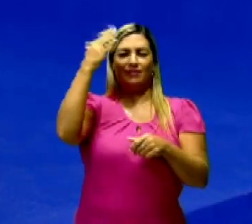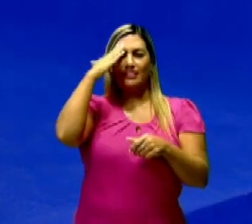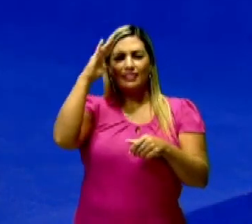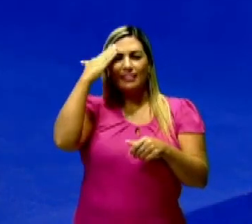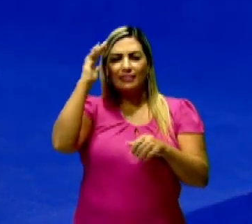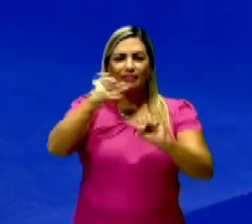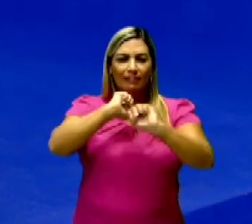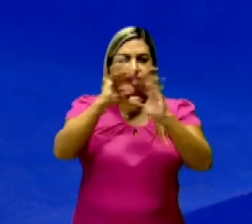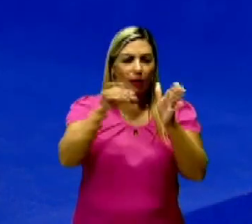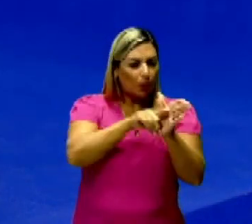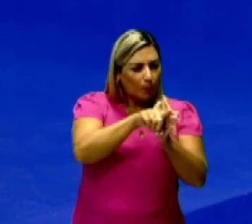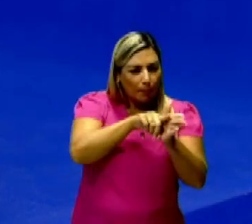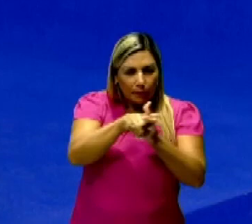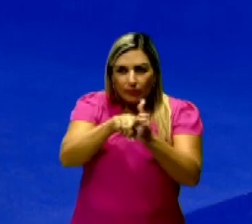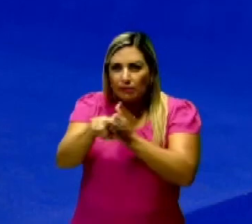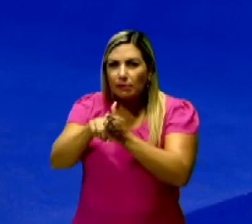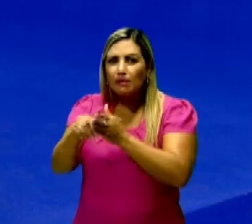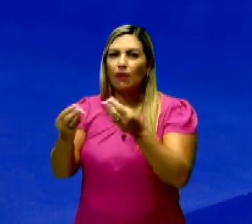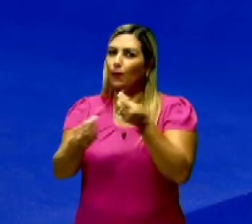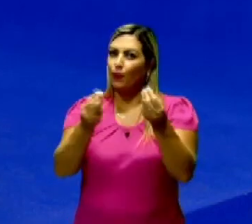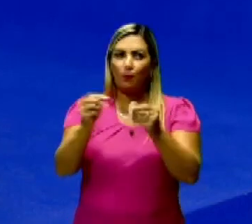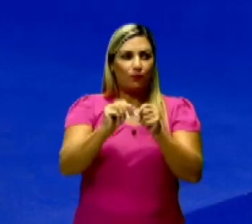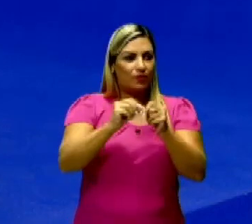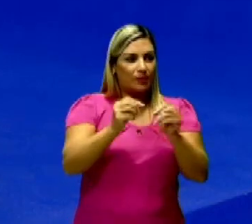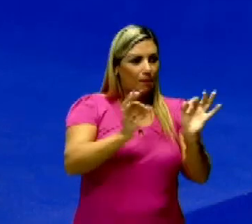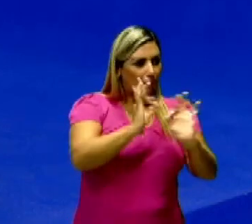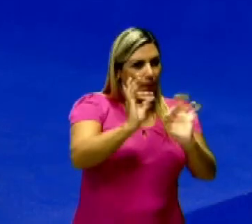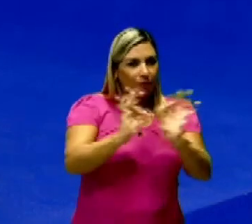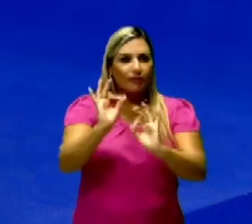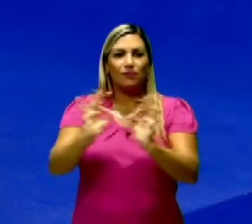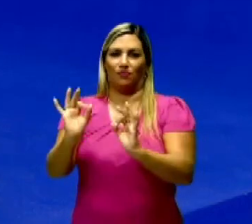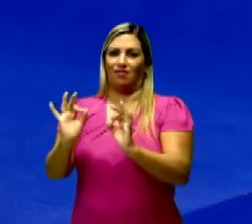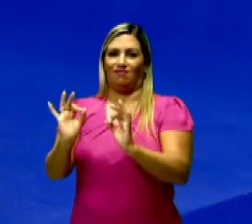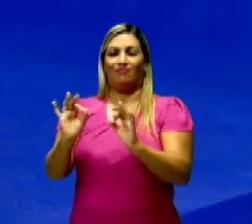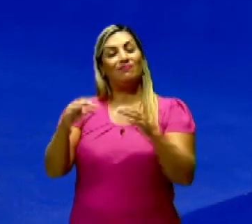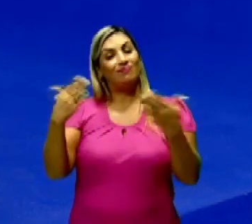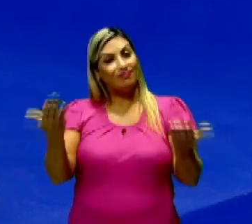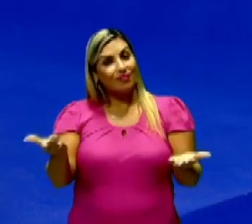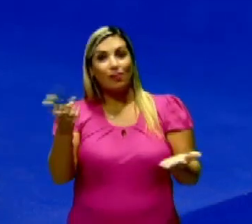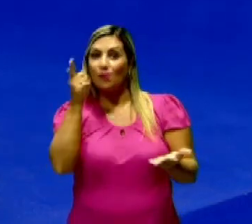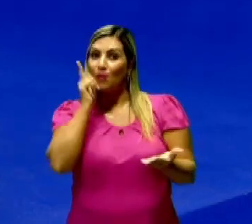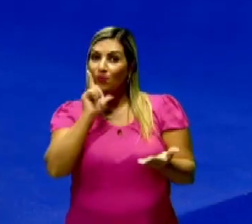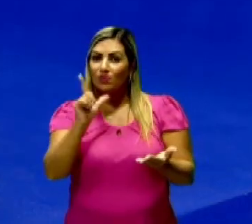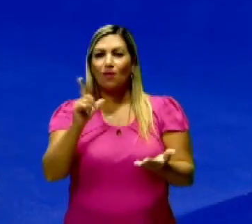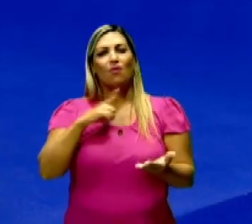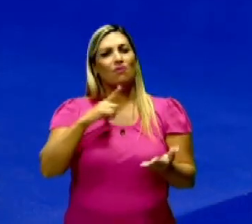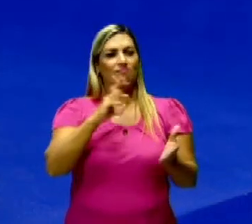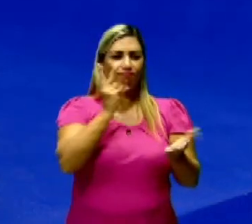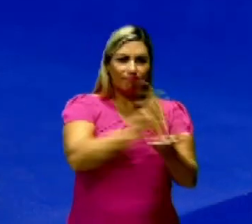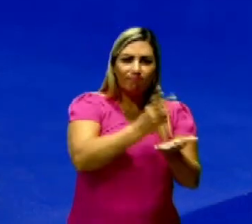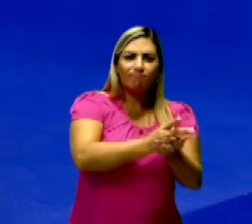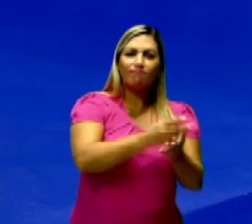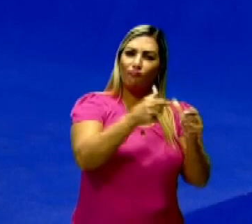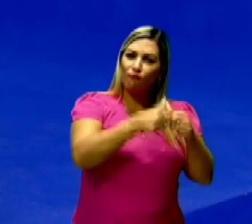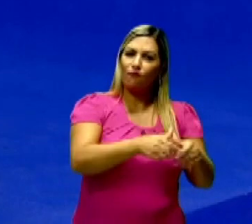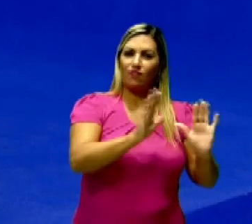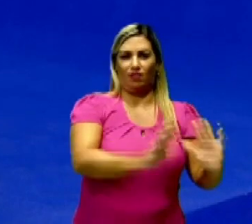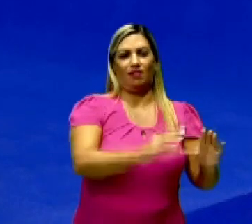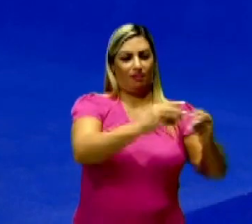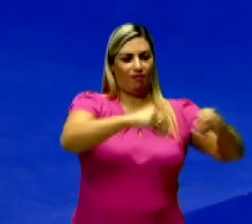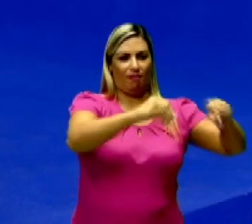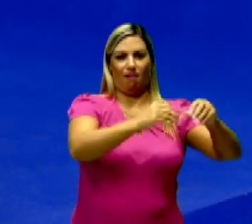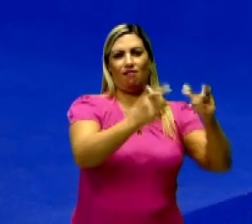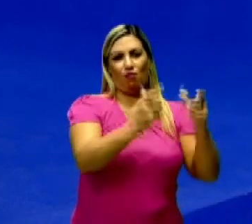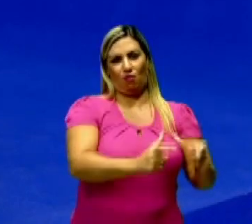Entendendo melhor como ela funciona e fazendo o devido planejamento. Então, se tornando sedentário, ficando fixo ali na